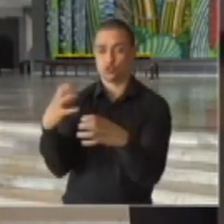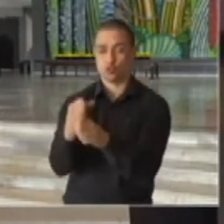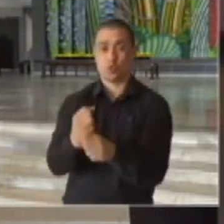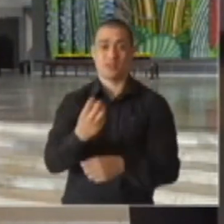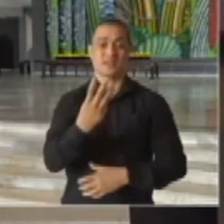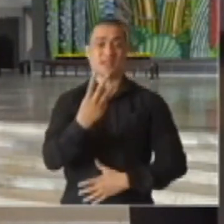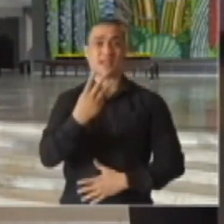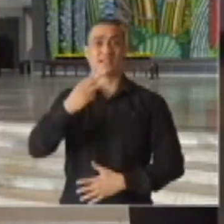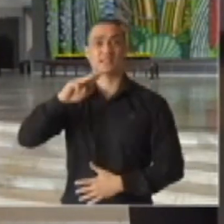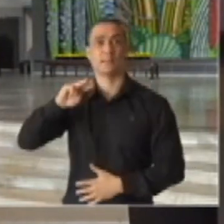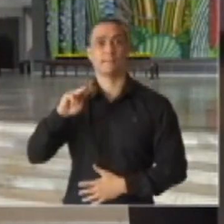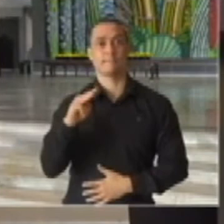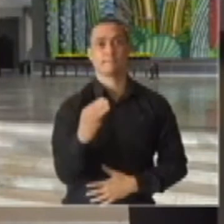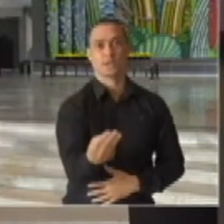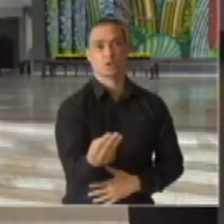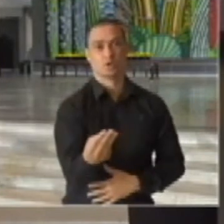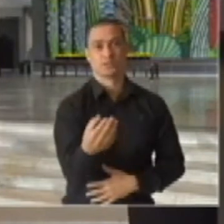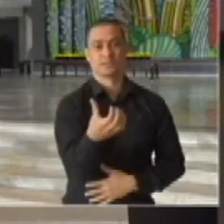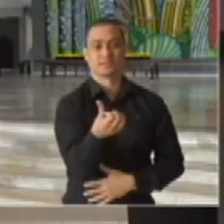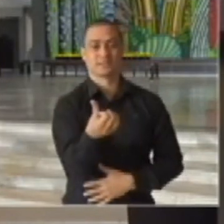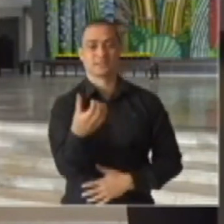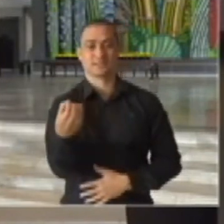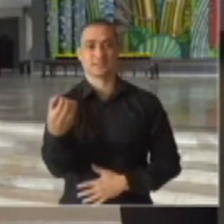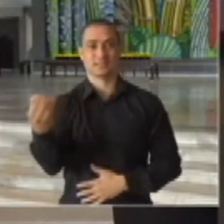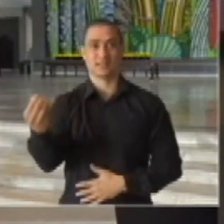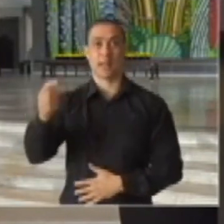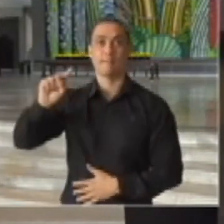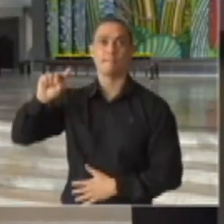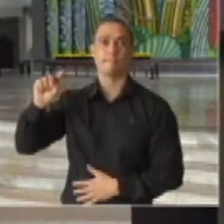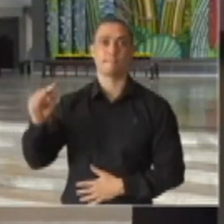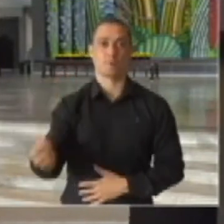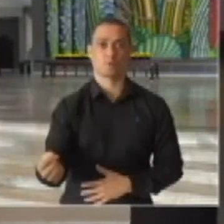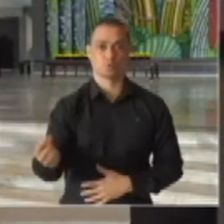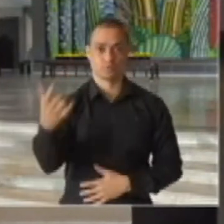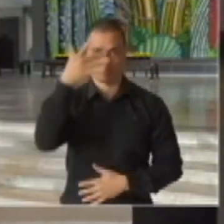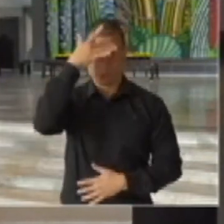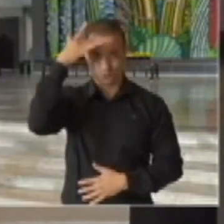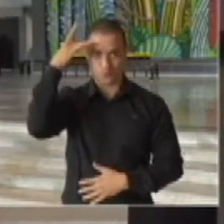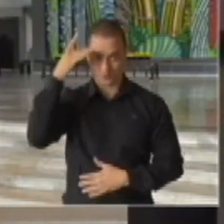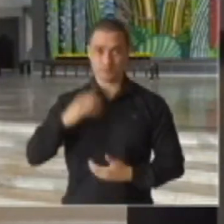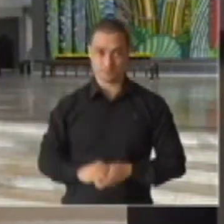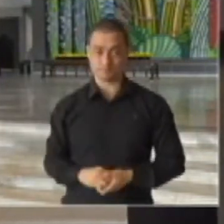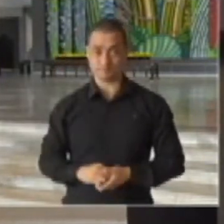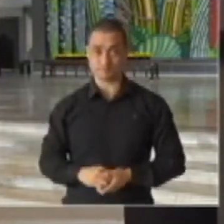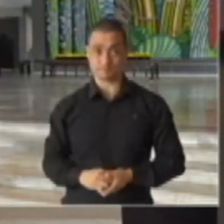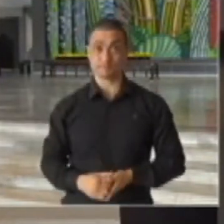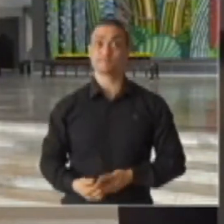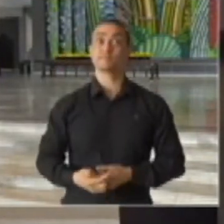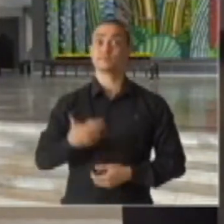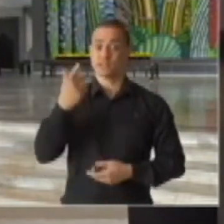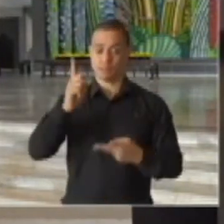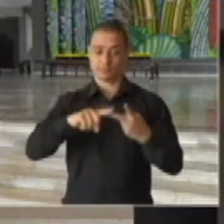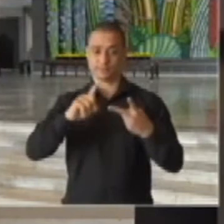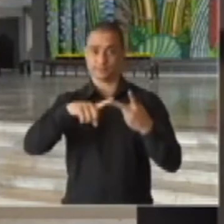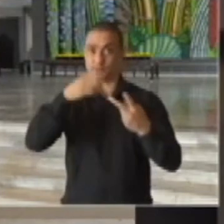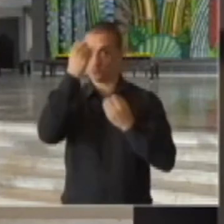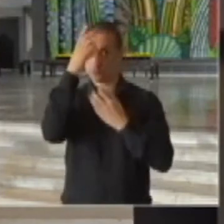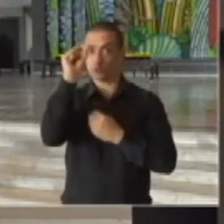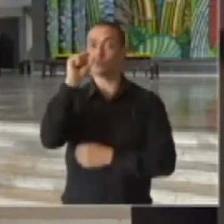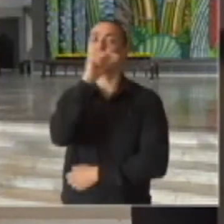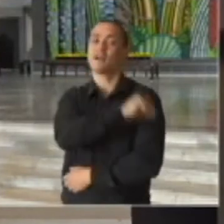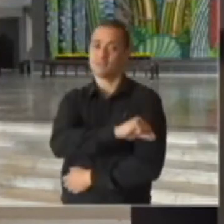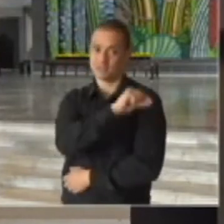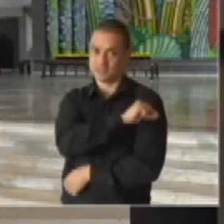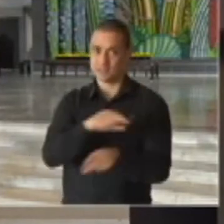tendo o governo do Estado reconhecido que este não seria ainda o momento ideal de poder avançar como havia sido pensado